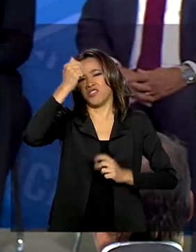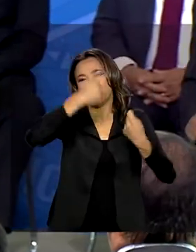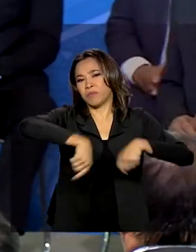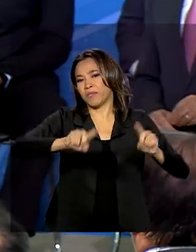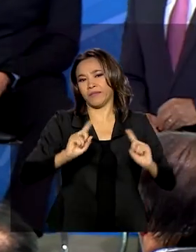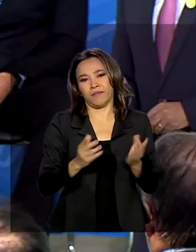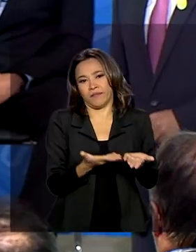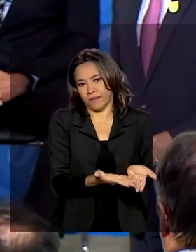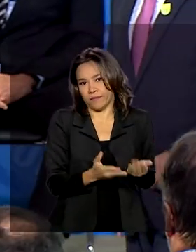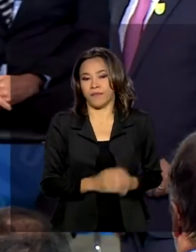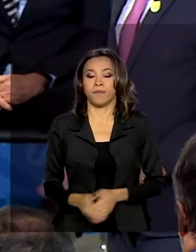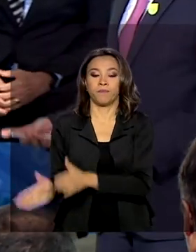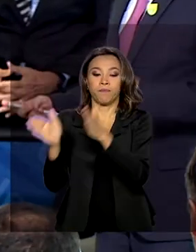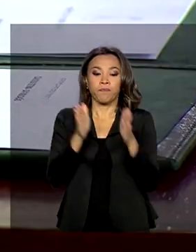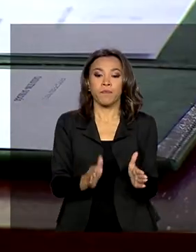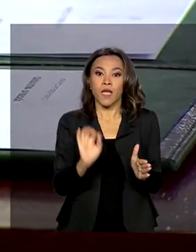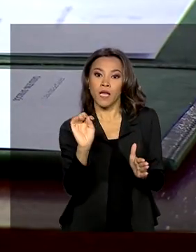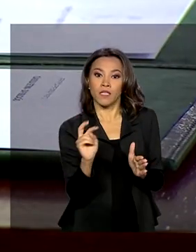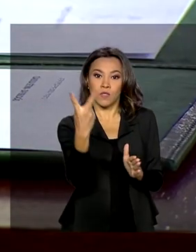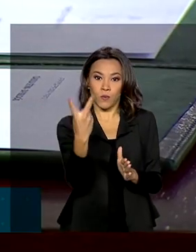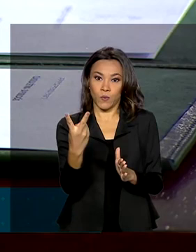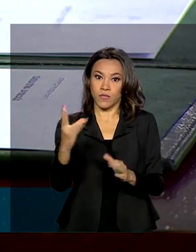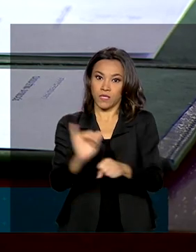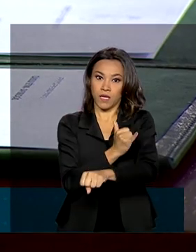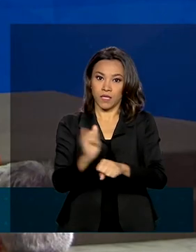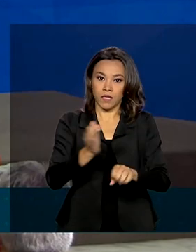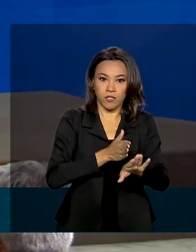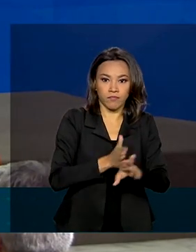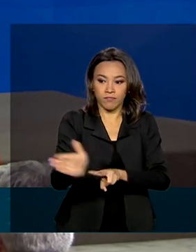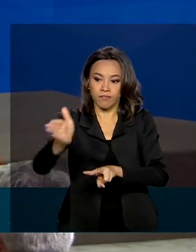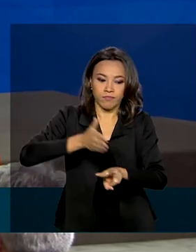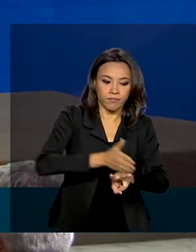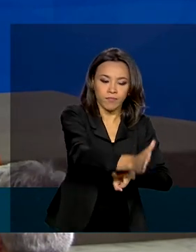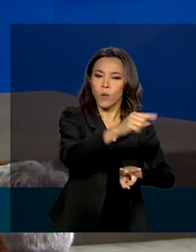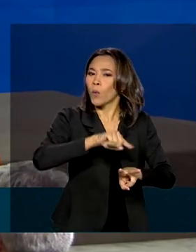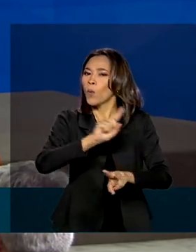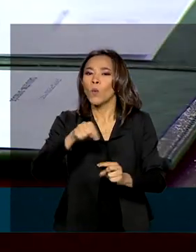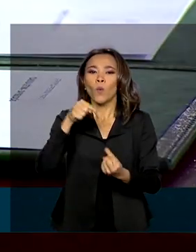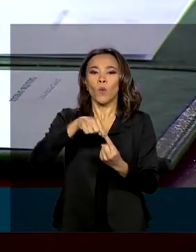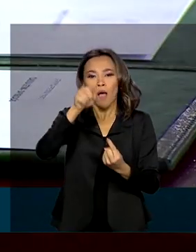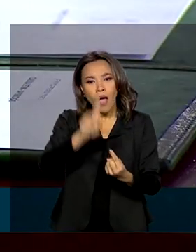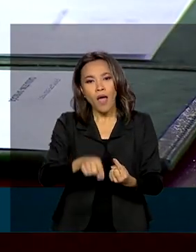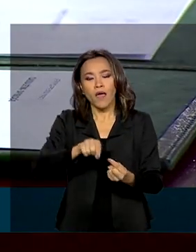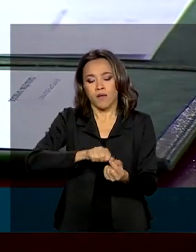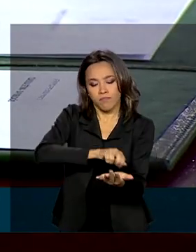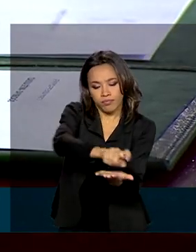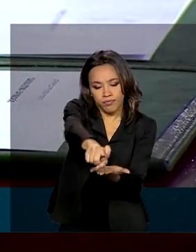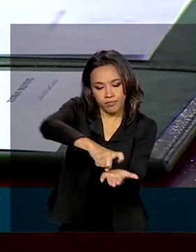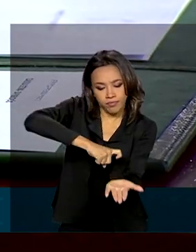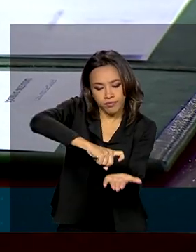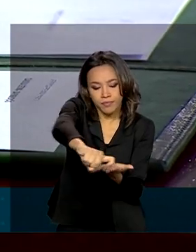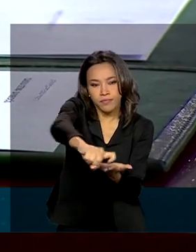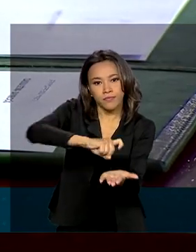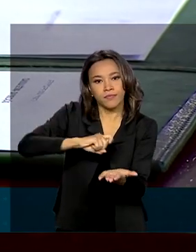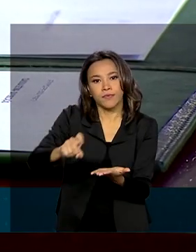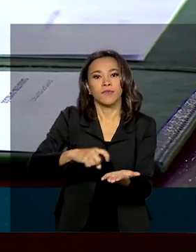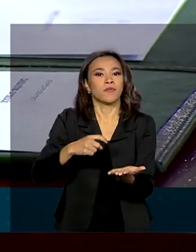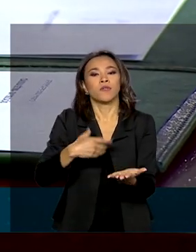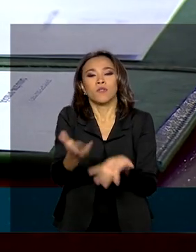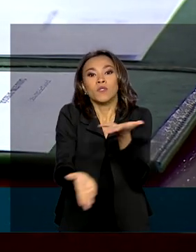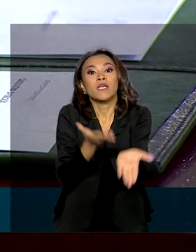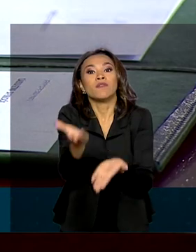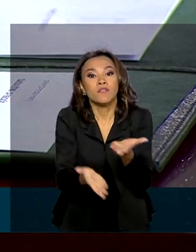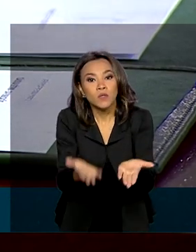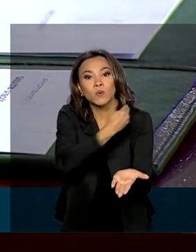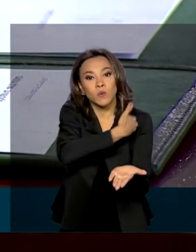As duas novas ferramentas atendem a meta do governo de digitalizar serviços públicos e unificar as informações